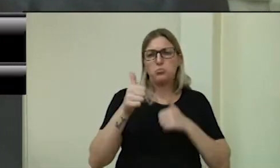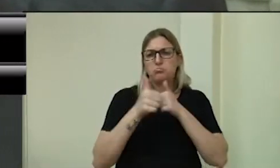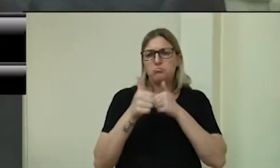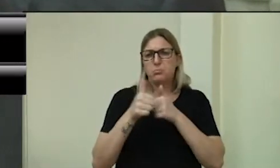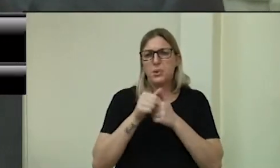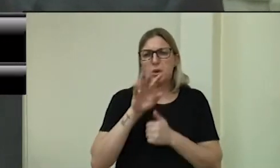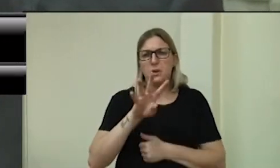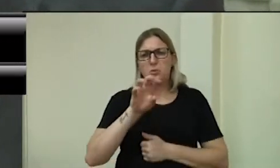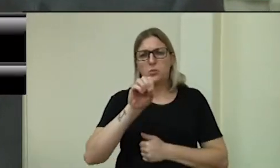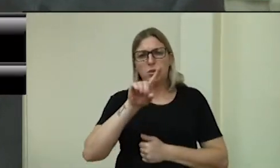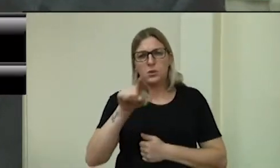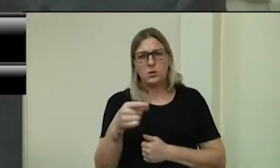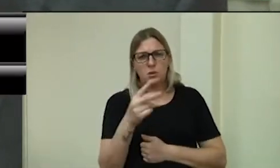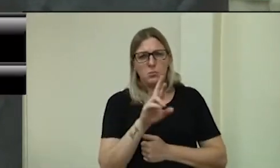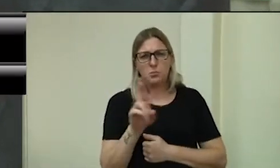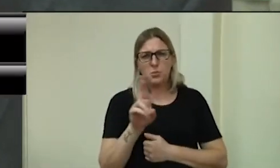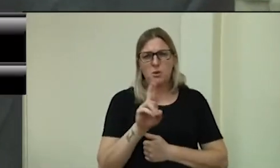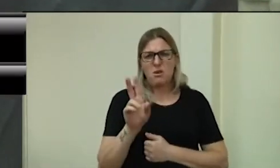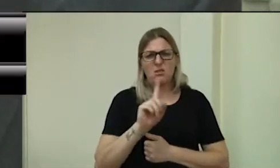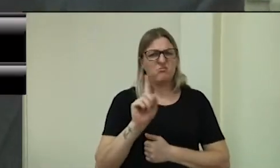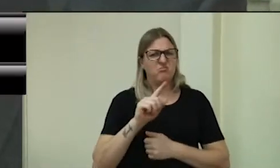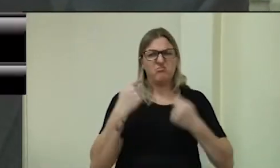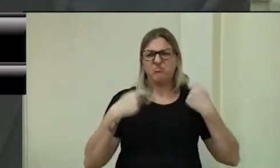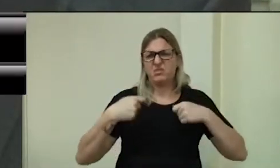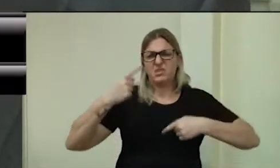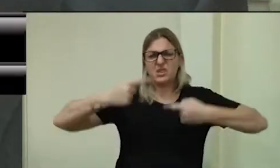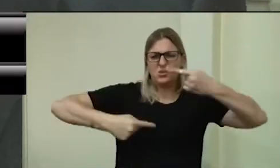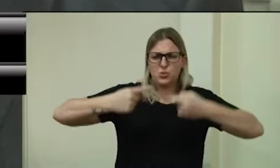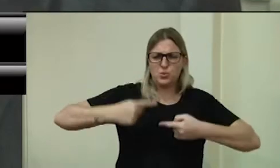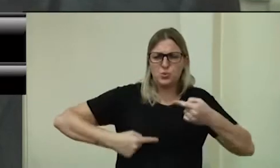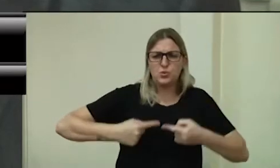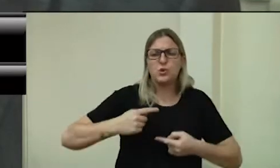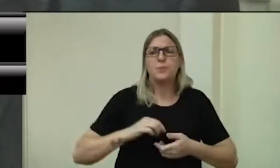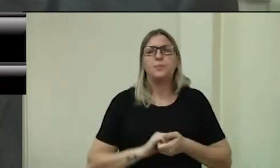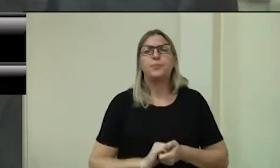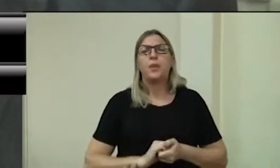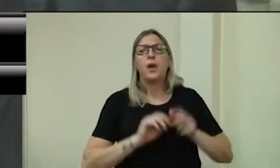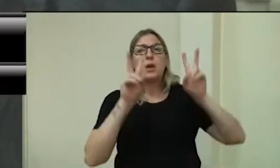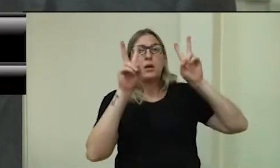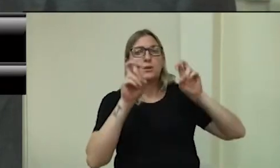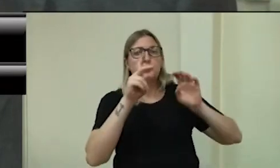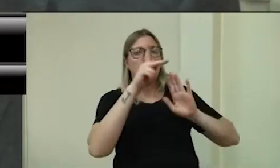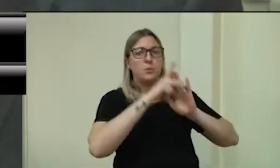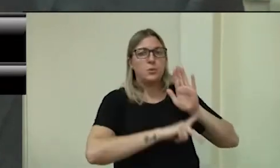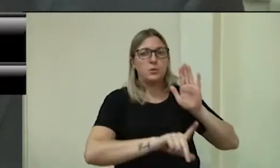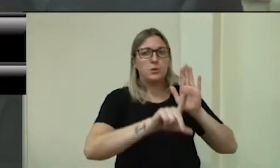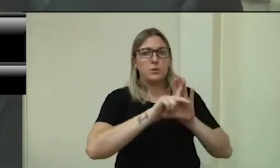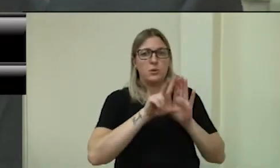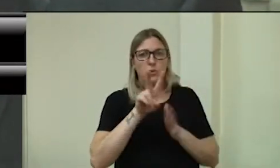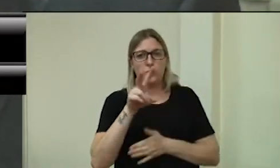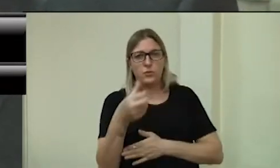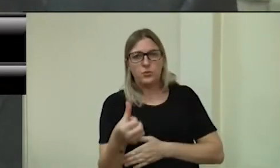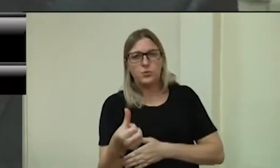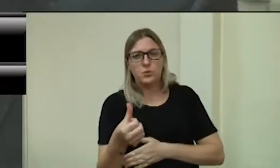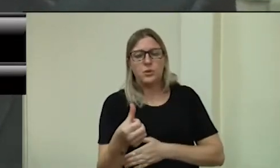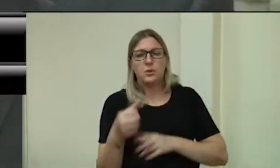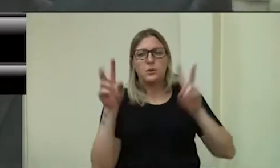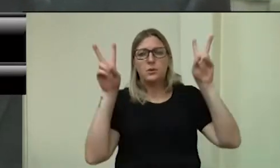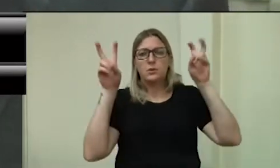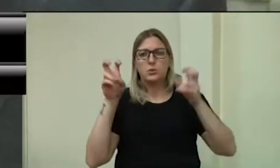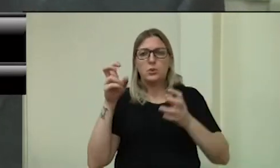ficar discutindo esse tipo de situação. Venho dizer sobre o projeto de lei número 26, sobre a questão do